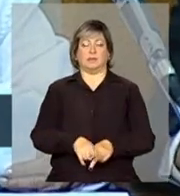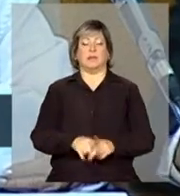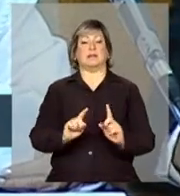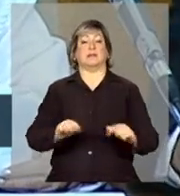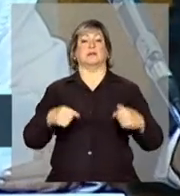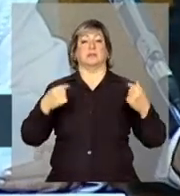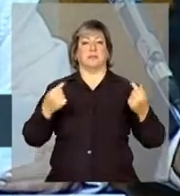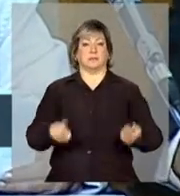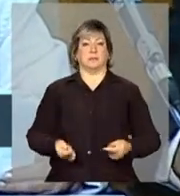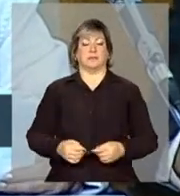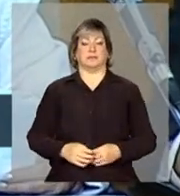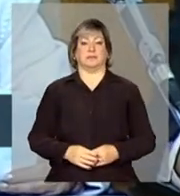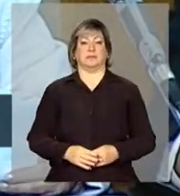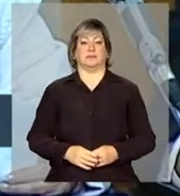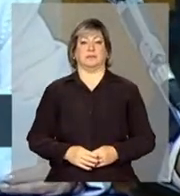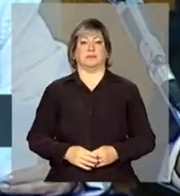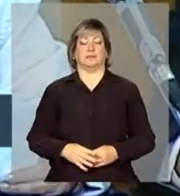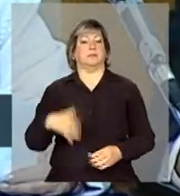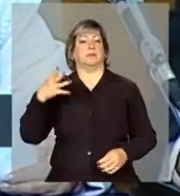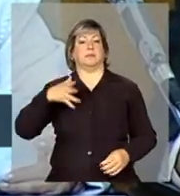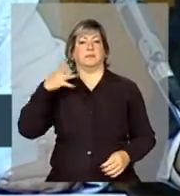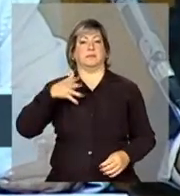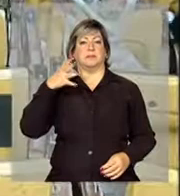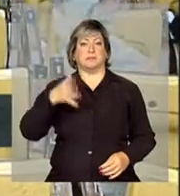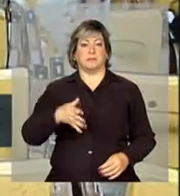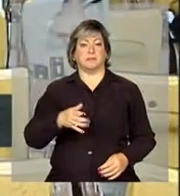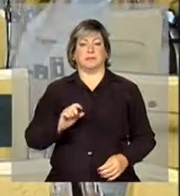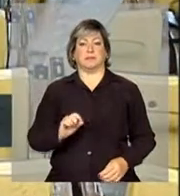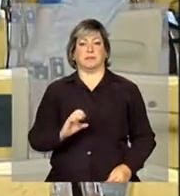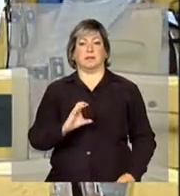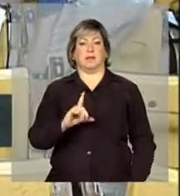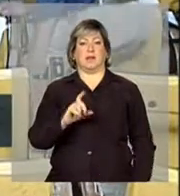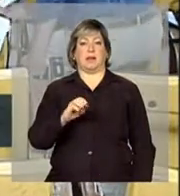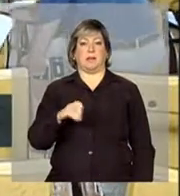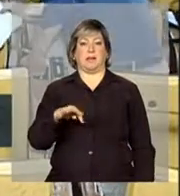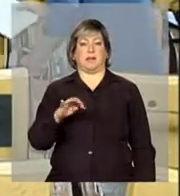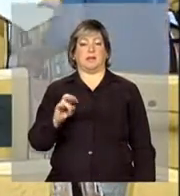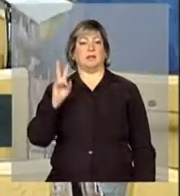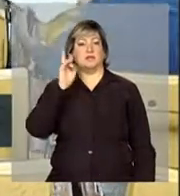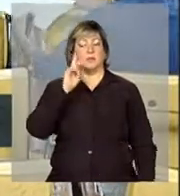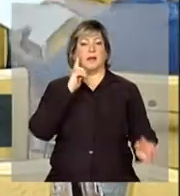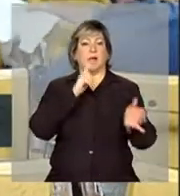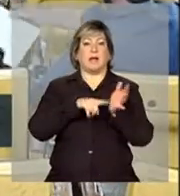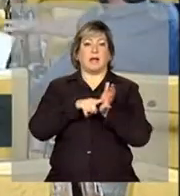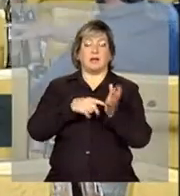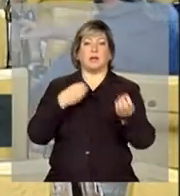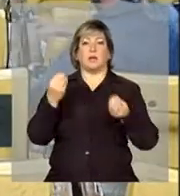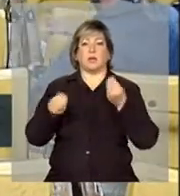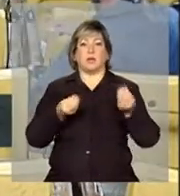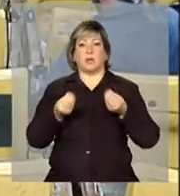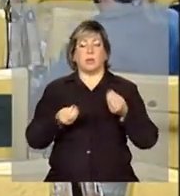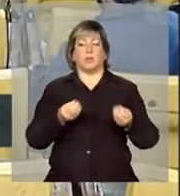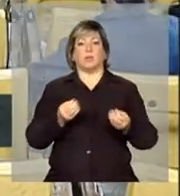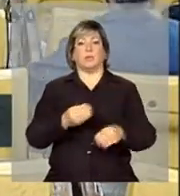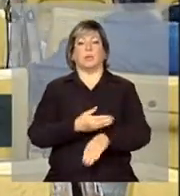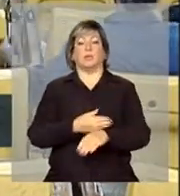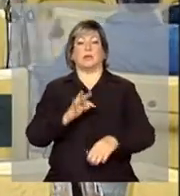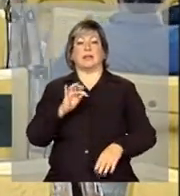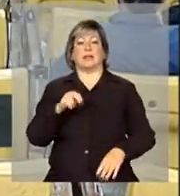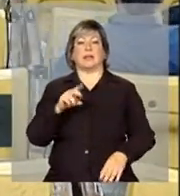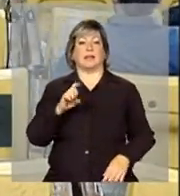em seguida, uma fala do senhor Clemente sobre a análise da tendência de preços de alimentos,